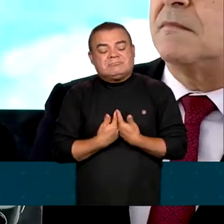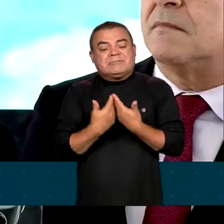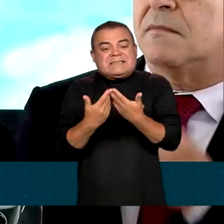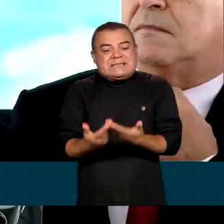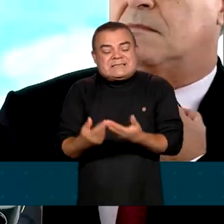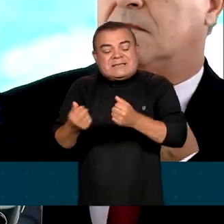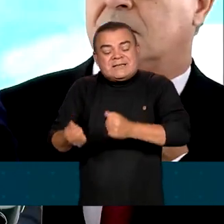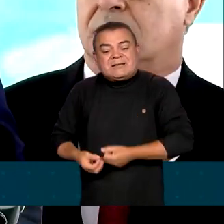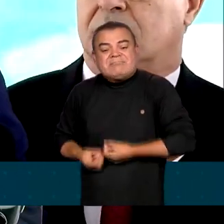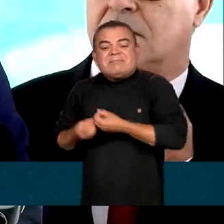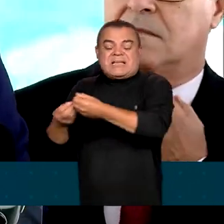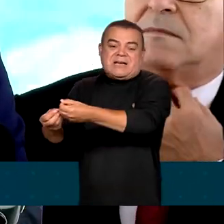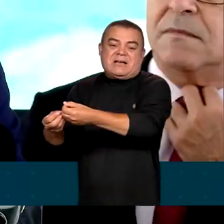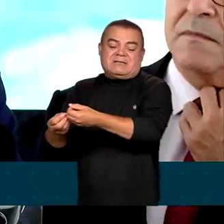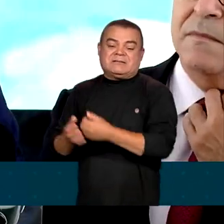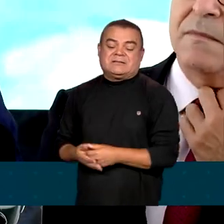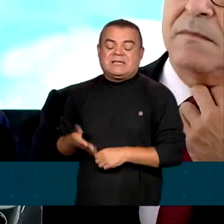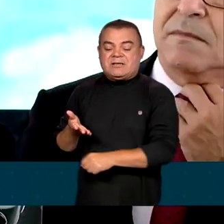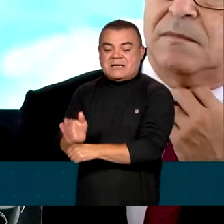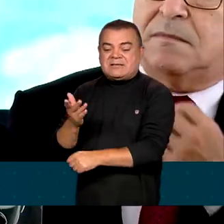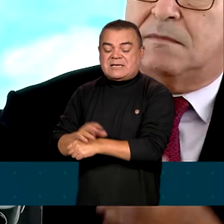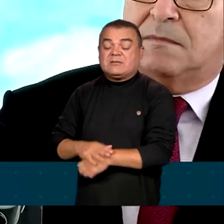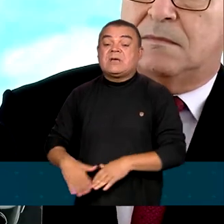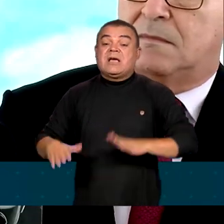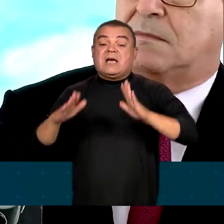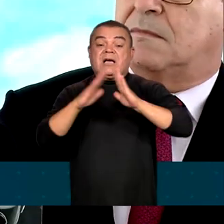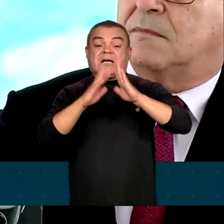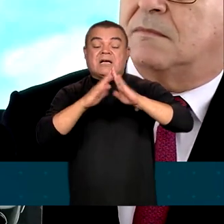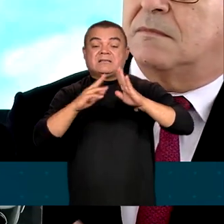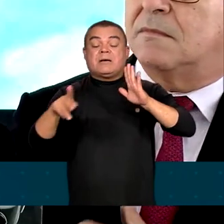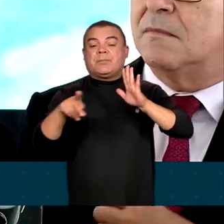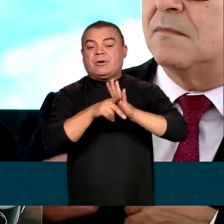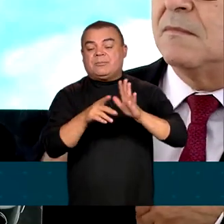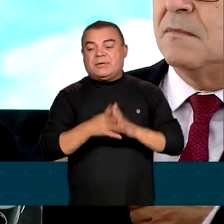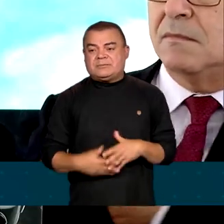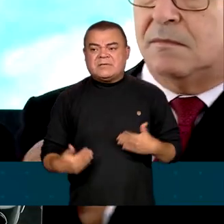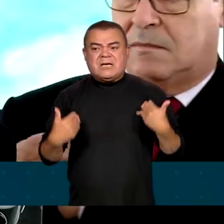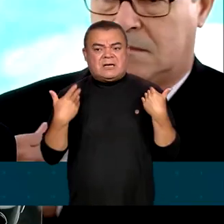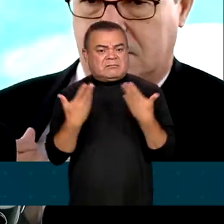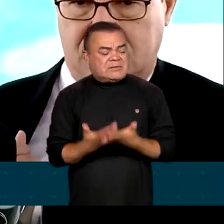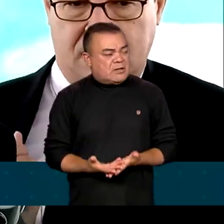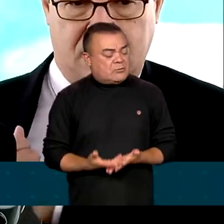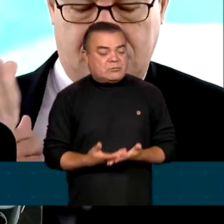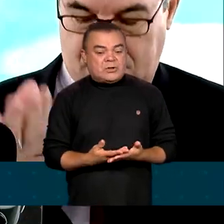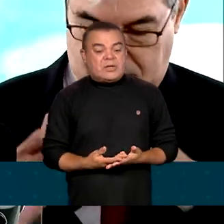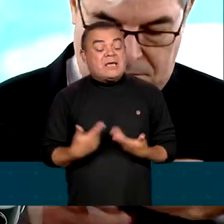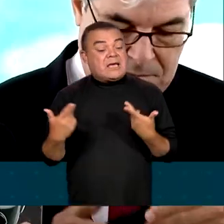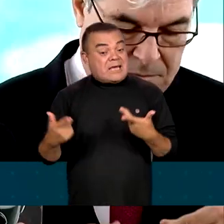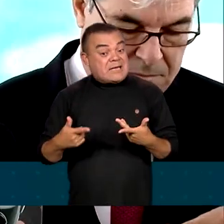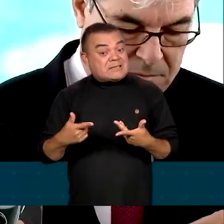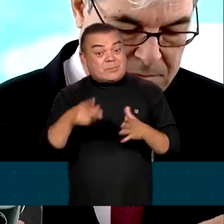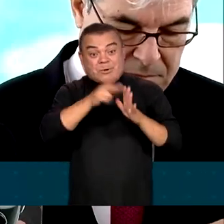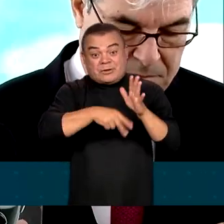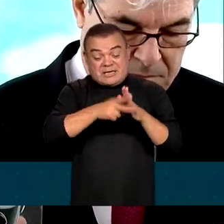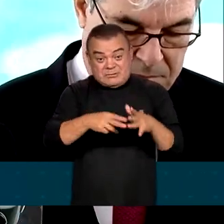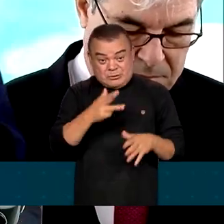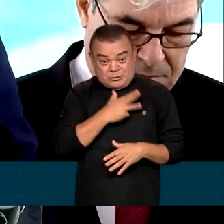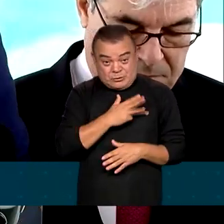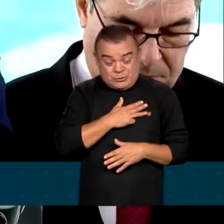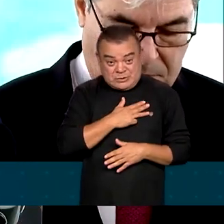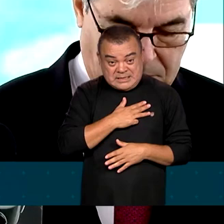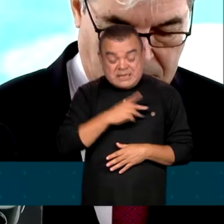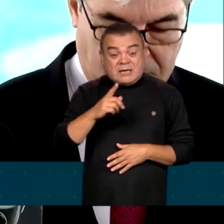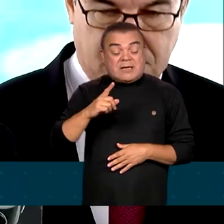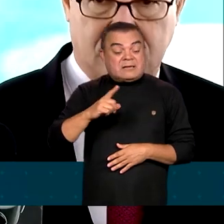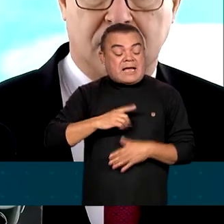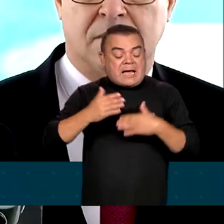própria. Portanto, o programa de apoio à reforma agrária no governo do presidente Lula tem as portas abertas. Não